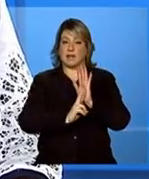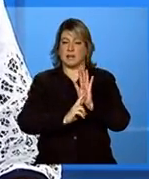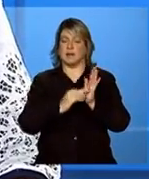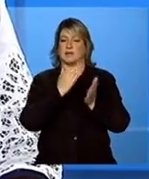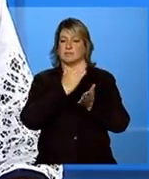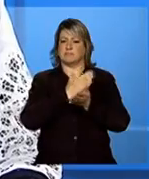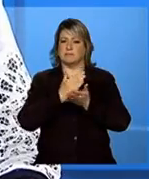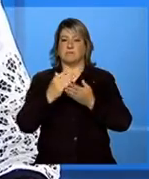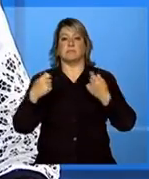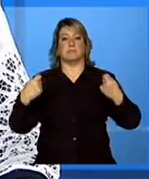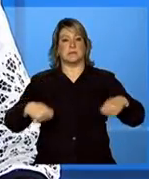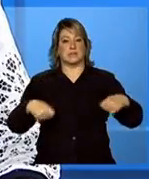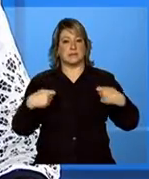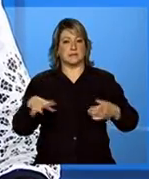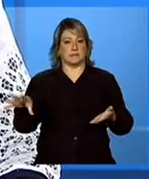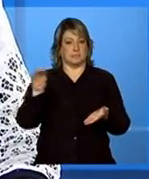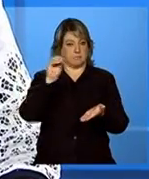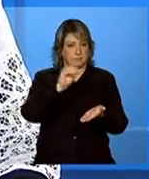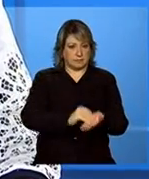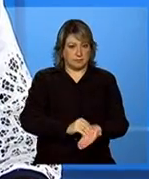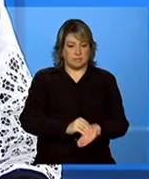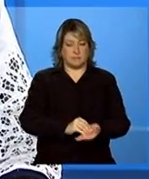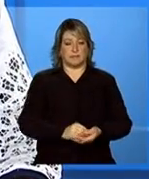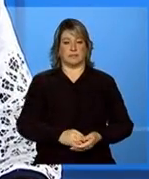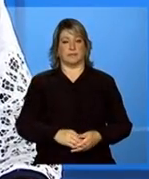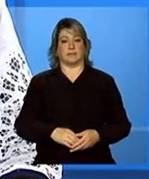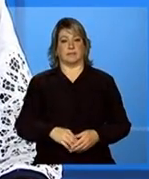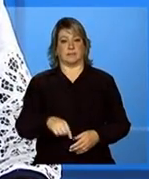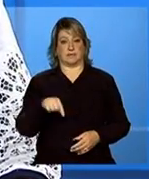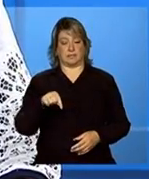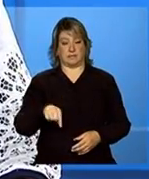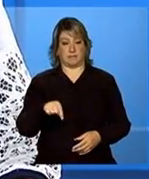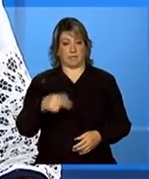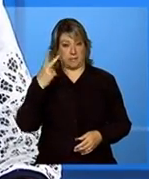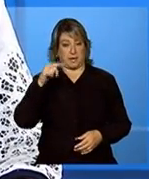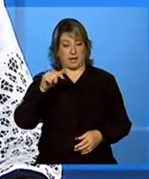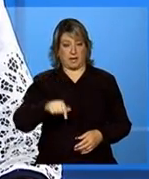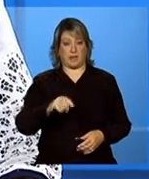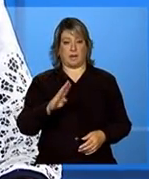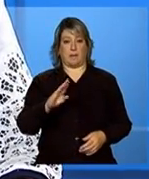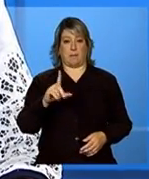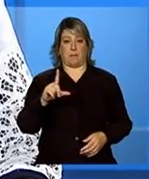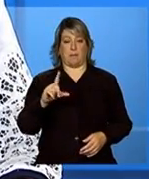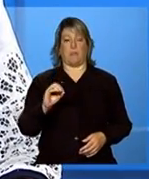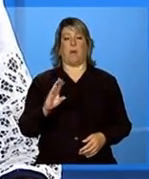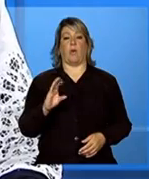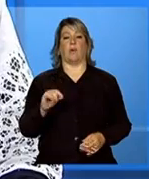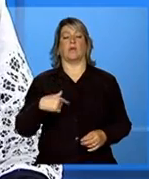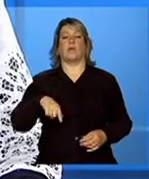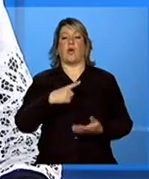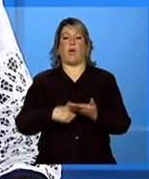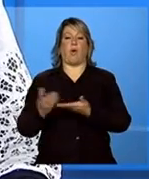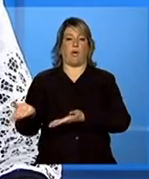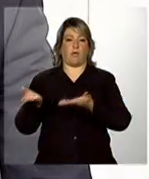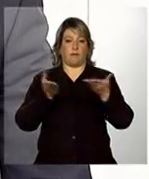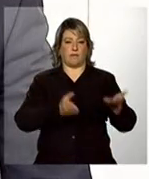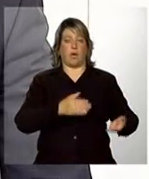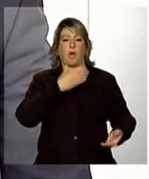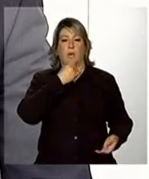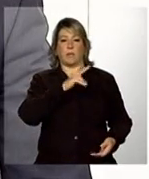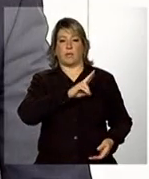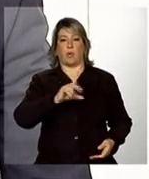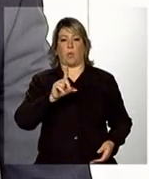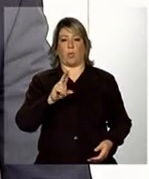devem ser implementados. Para este bloco são nossos convidados, Luiz Henrique